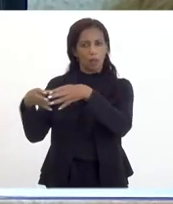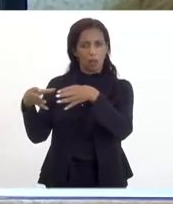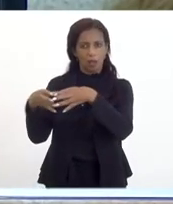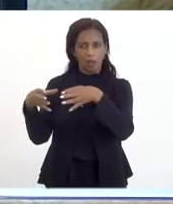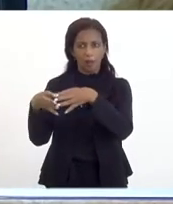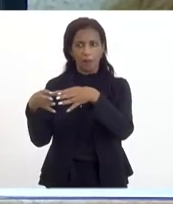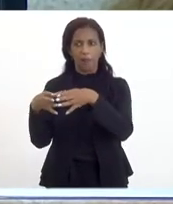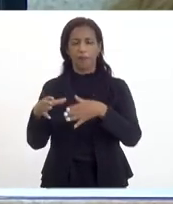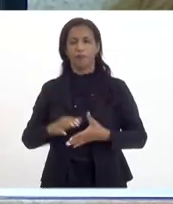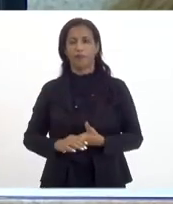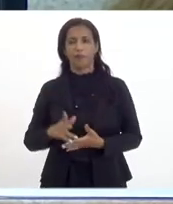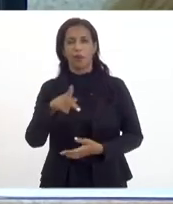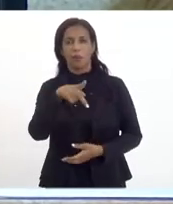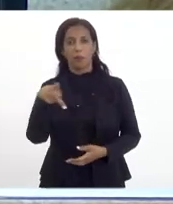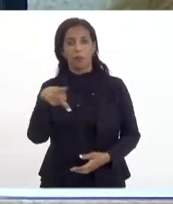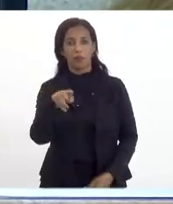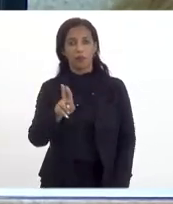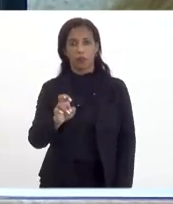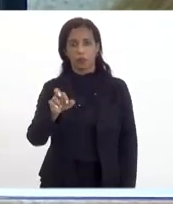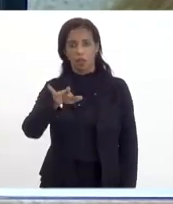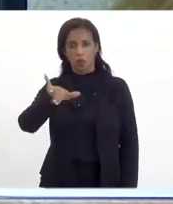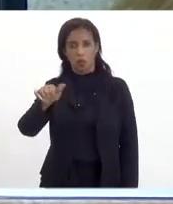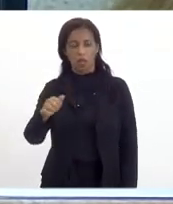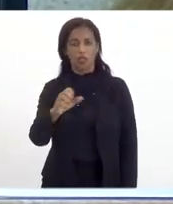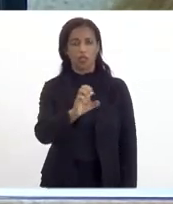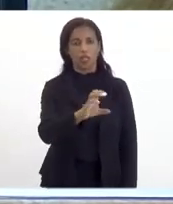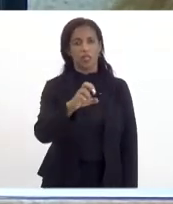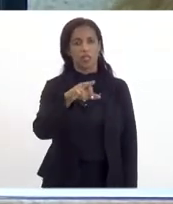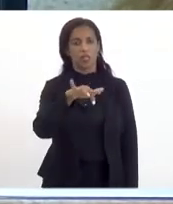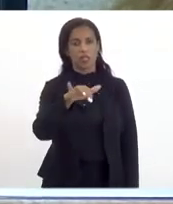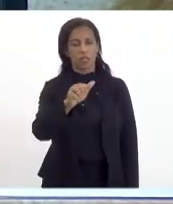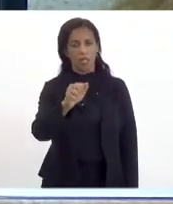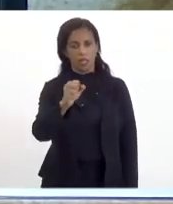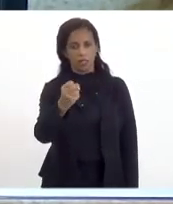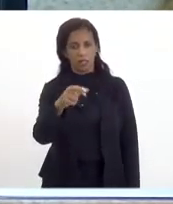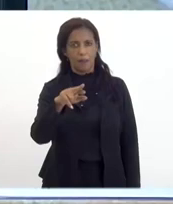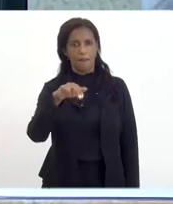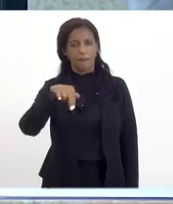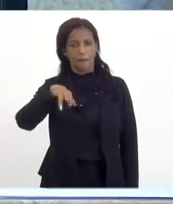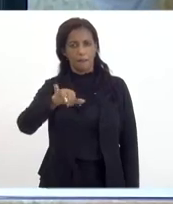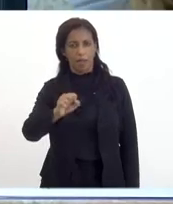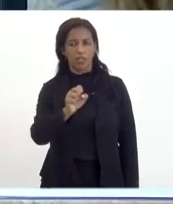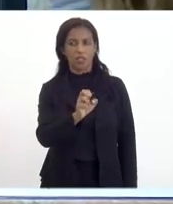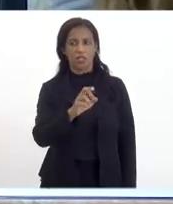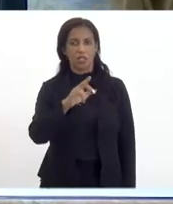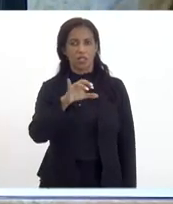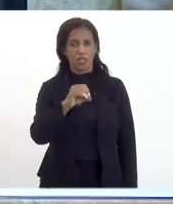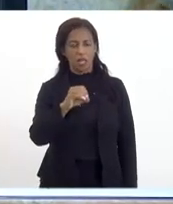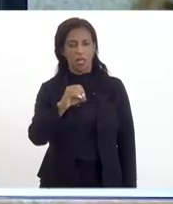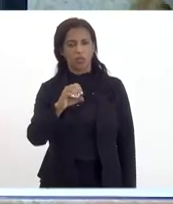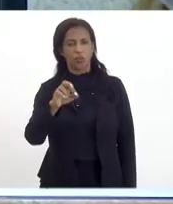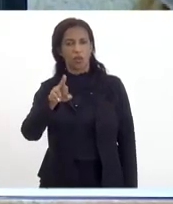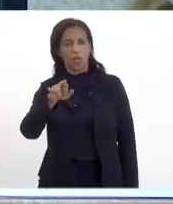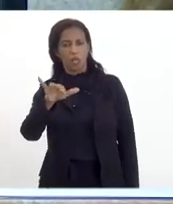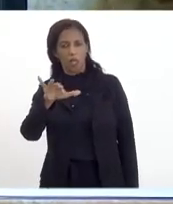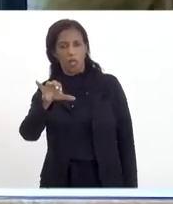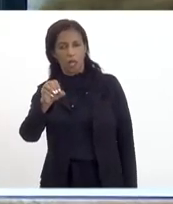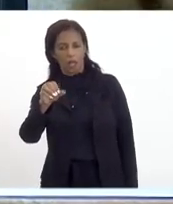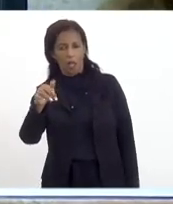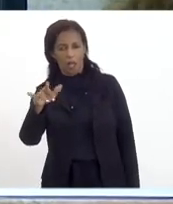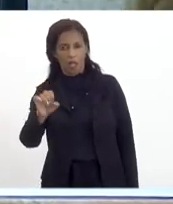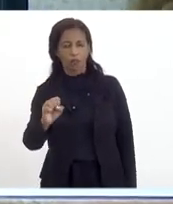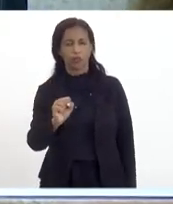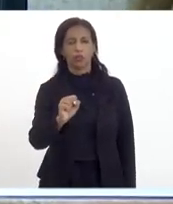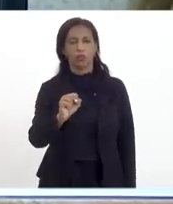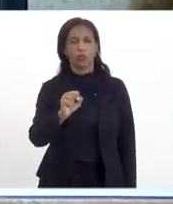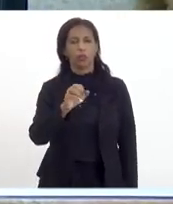de Oliveira, professor da UERJ, César Mais, de Setiba Tecon, Sérgio Ricardo da Plim, André Sochacinski,